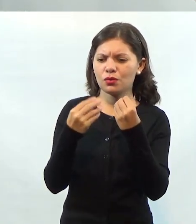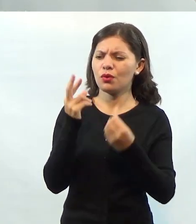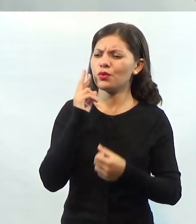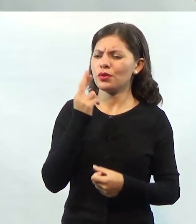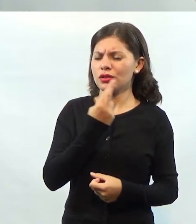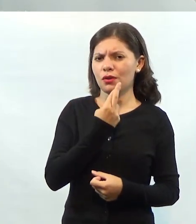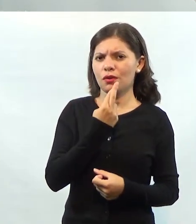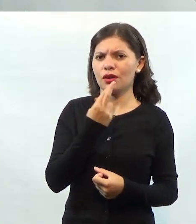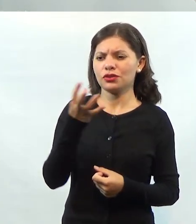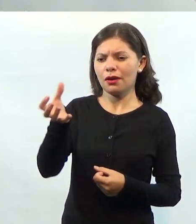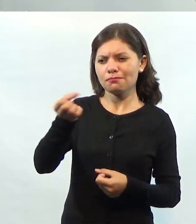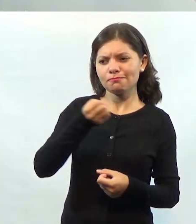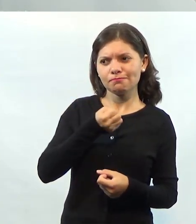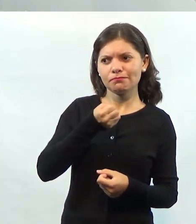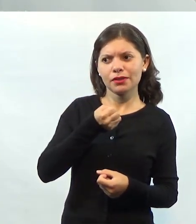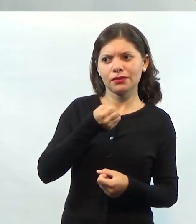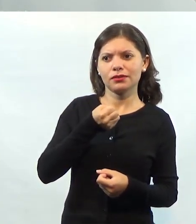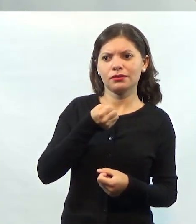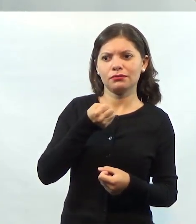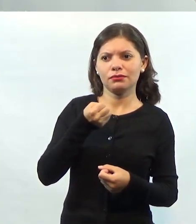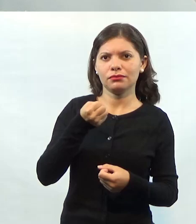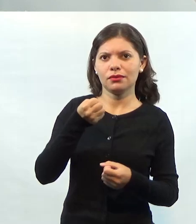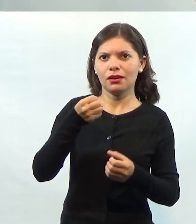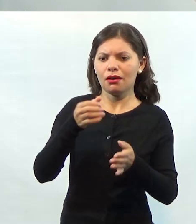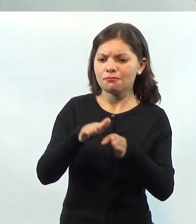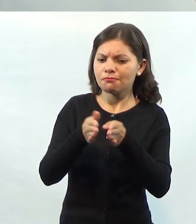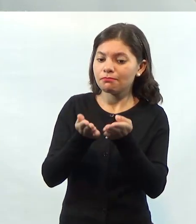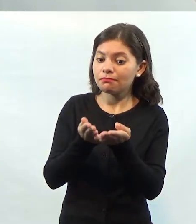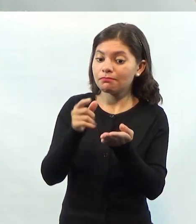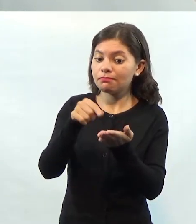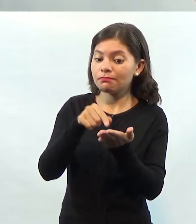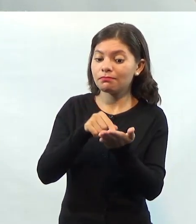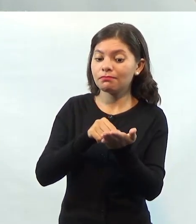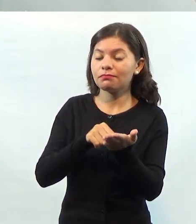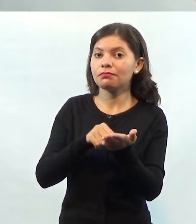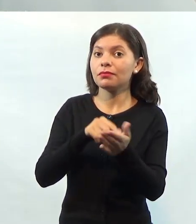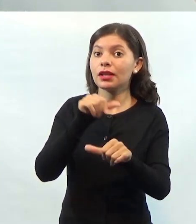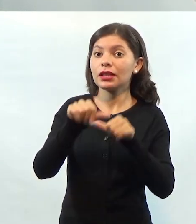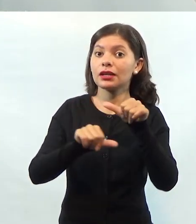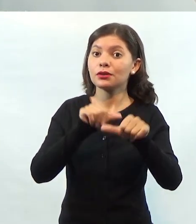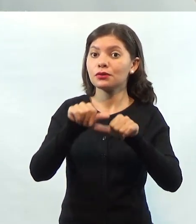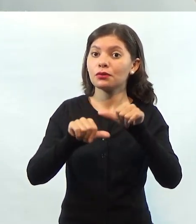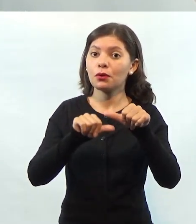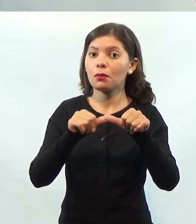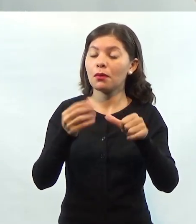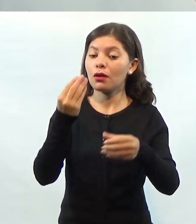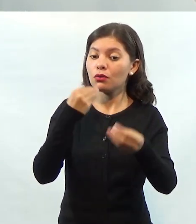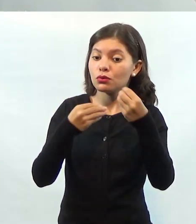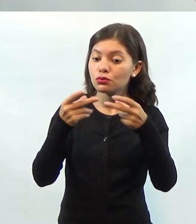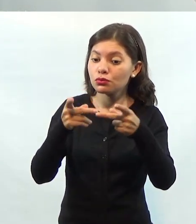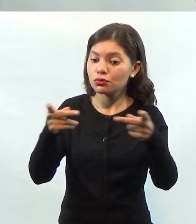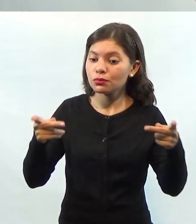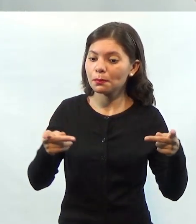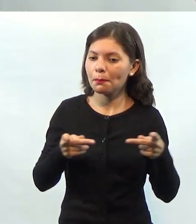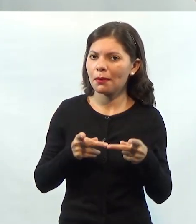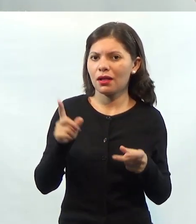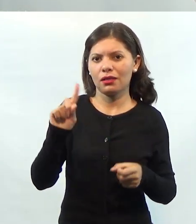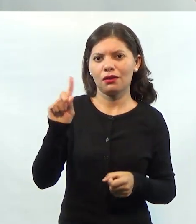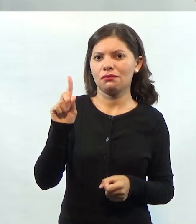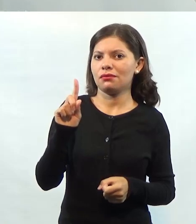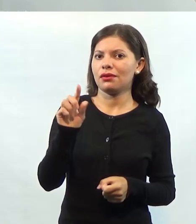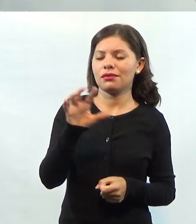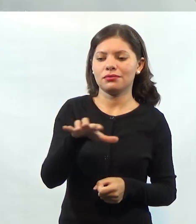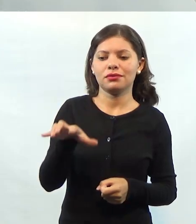restaurante, ele está pegando os ingredientes e está transformando em uma refeição. Então, ele não é um